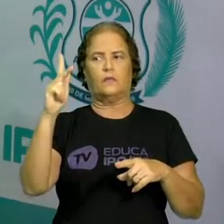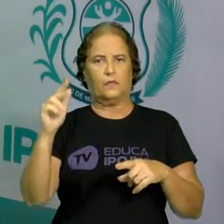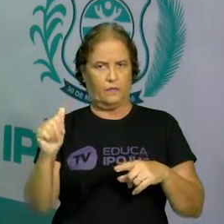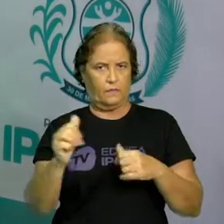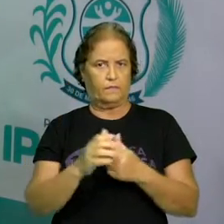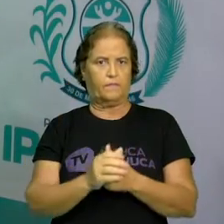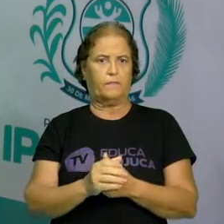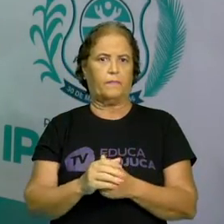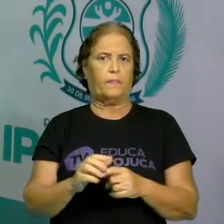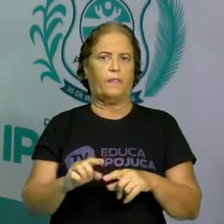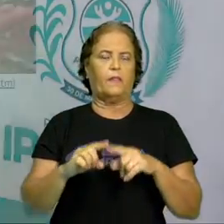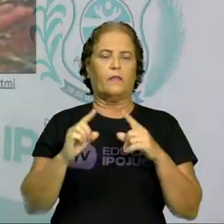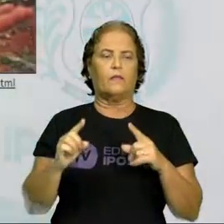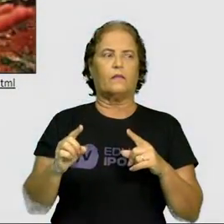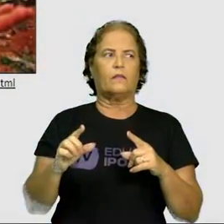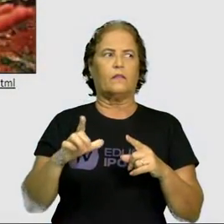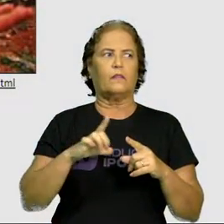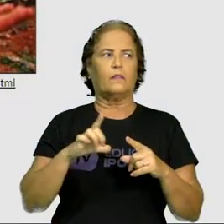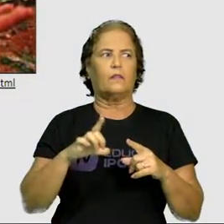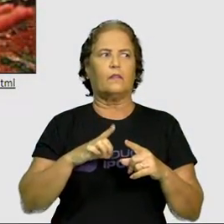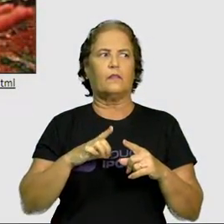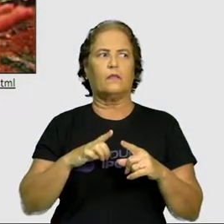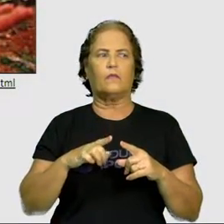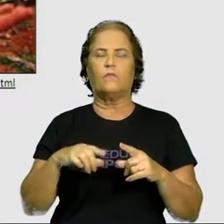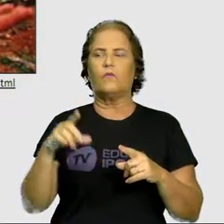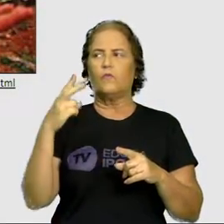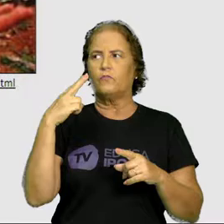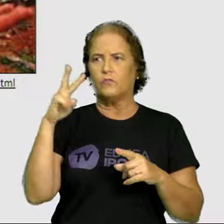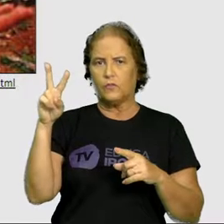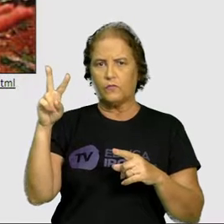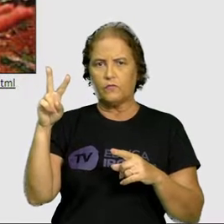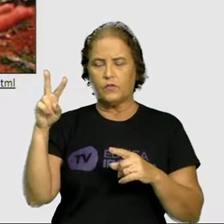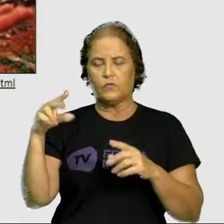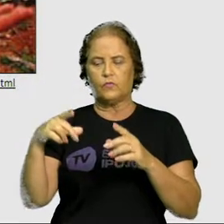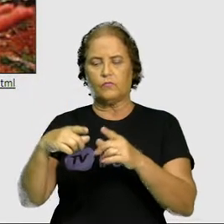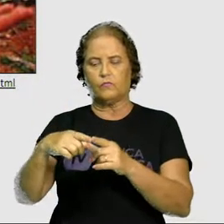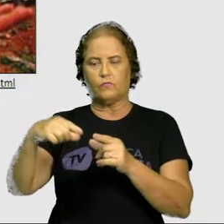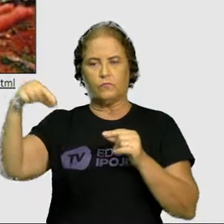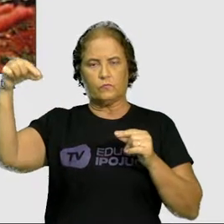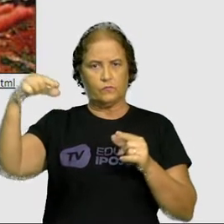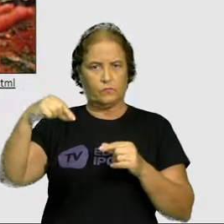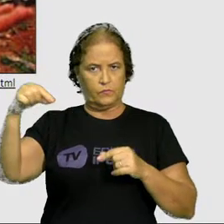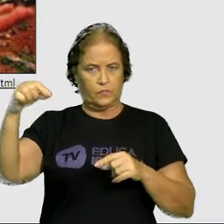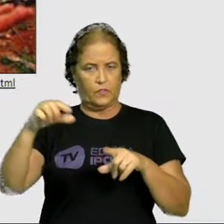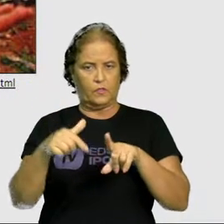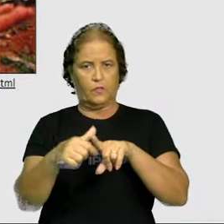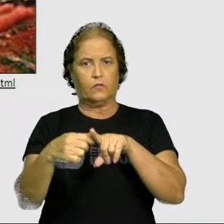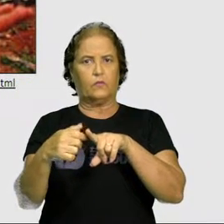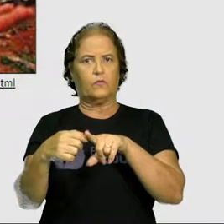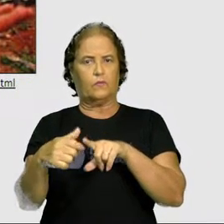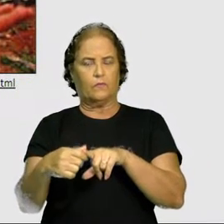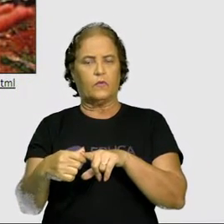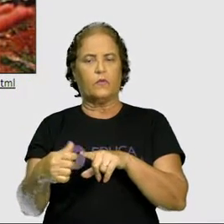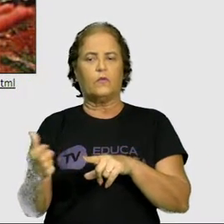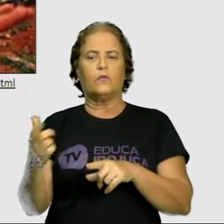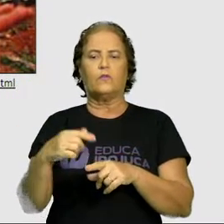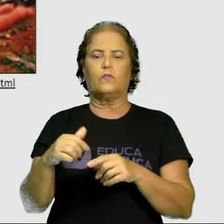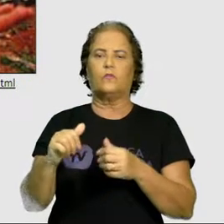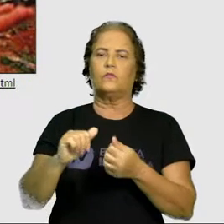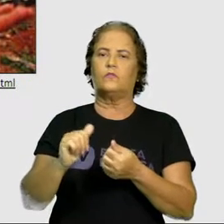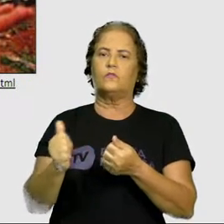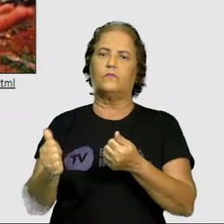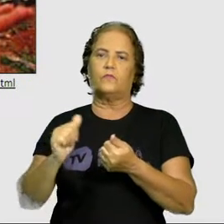imagem da brincadeira, está vendo, ó, as palhas do milho. Então, é uma adaptação que a gente adquiriu, né,